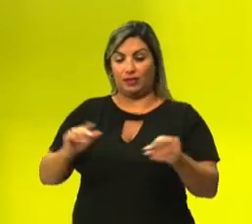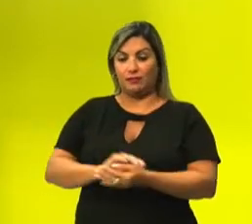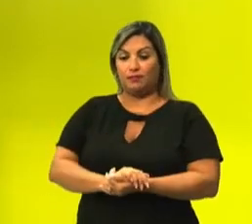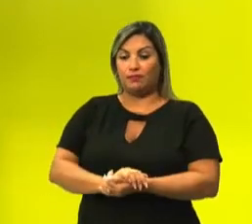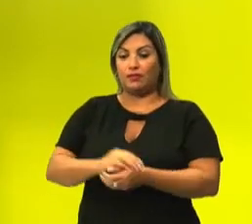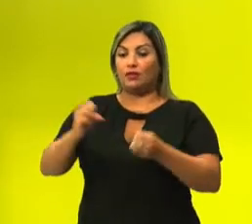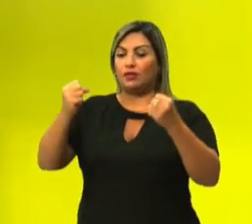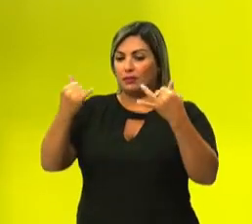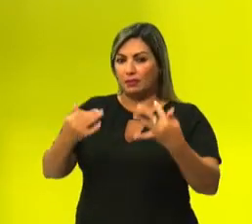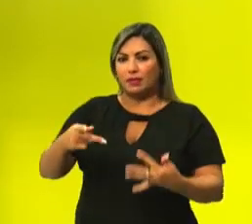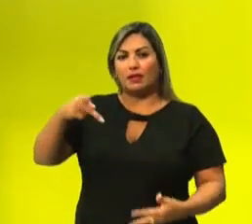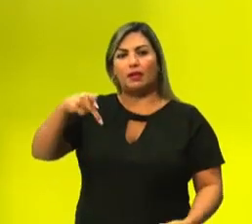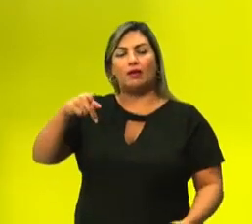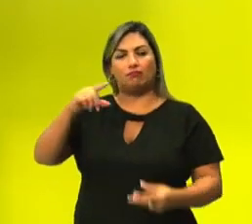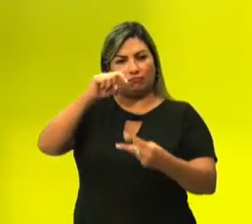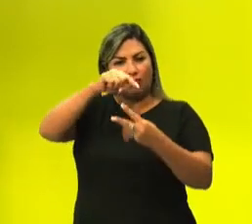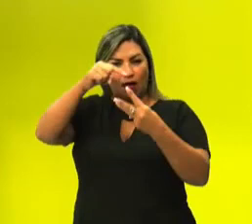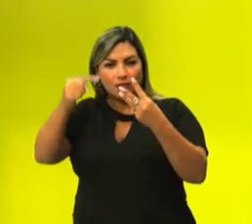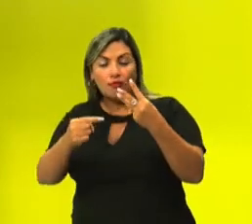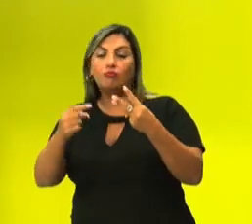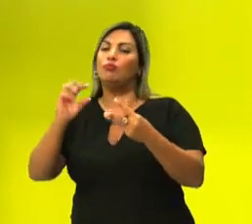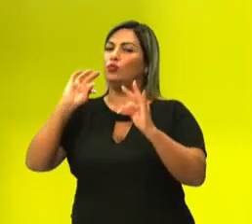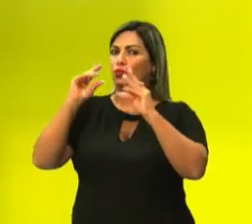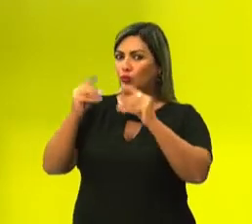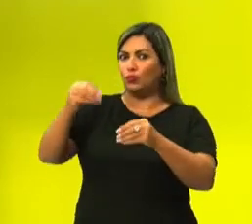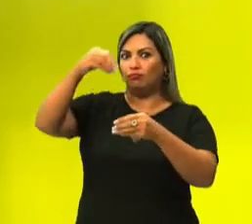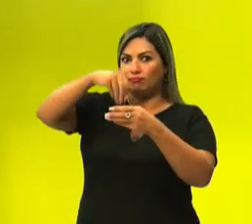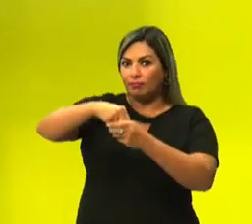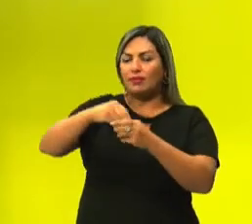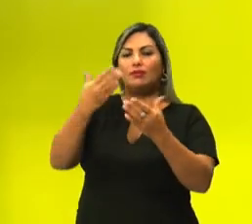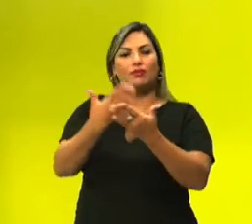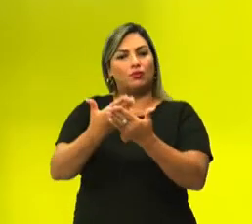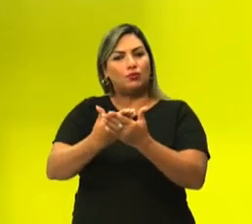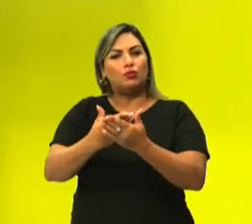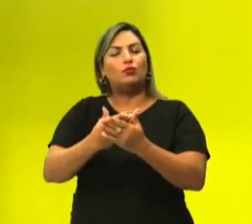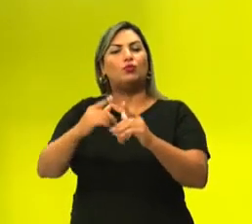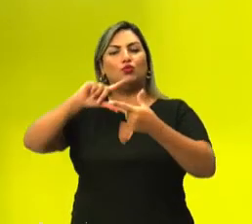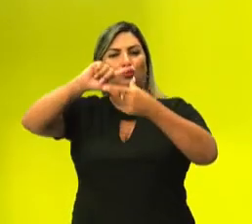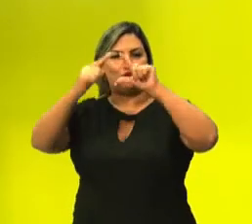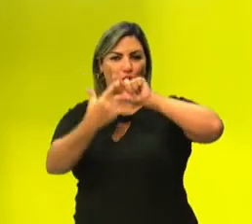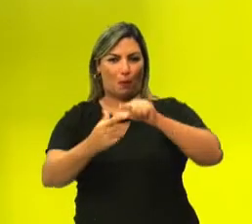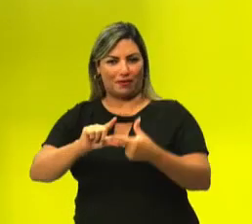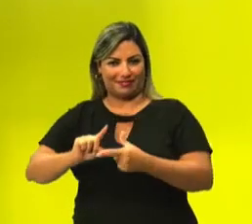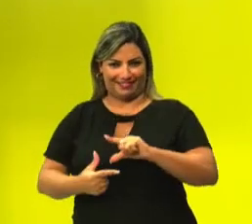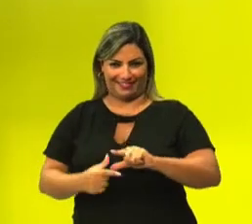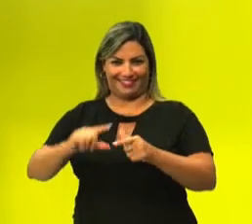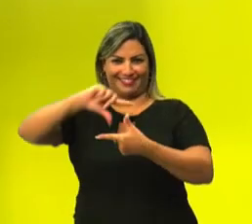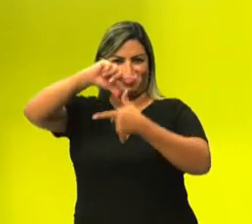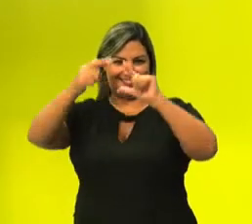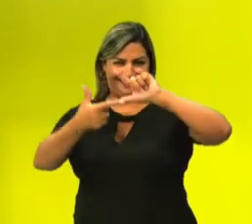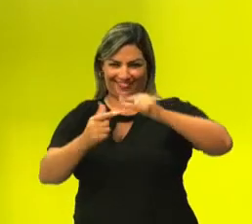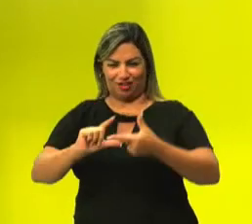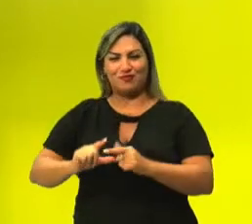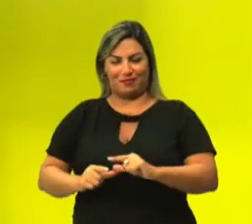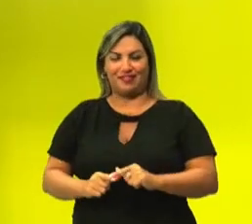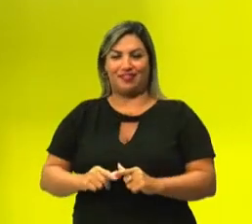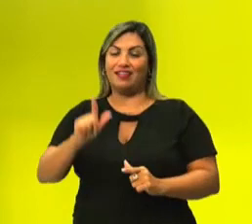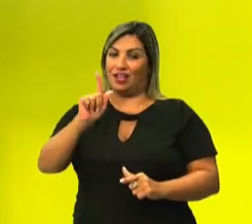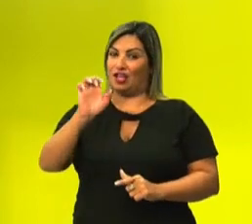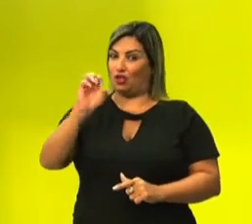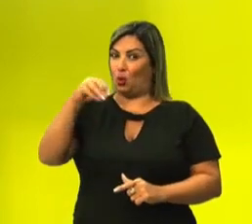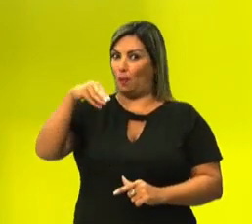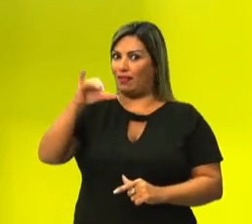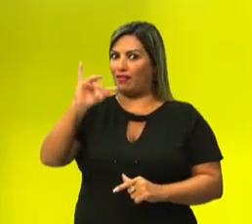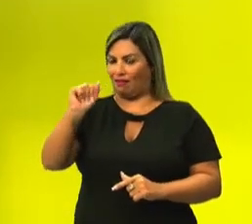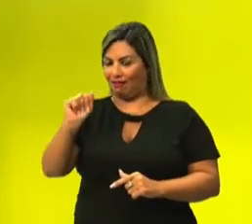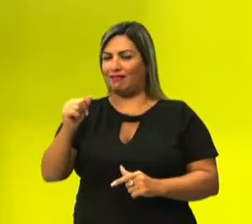poliedros, corpos redondos, planificação, tudo isso entra no estudo da geometria. Quando a gente está lá no Ensino Fundamental, a